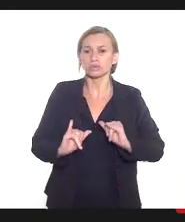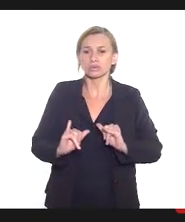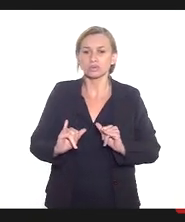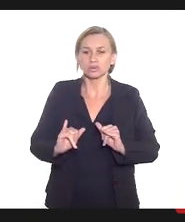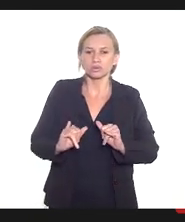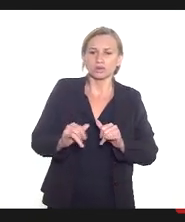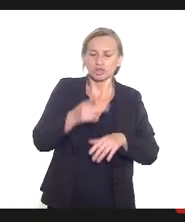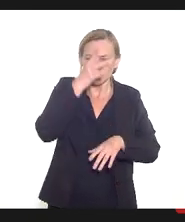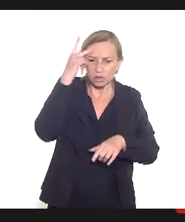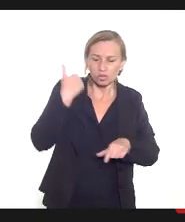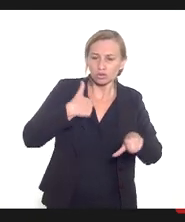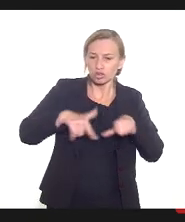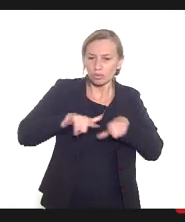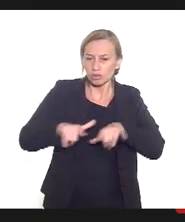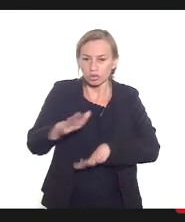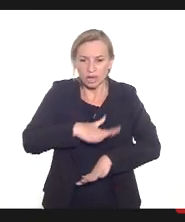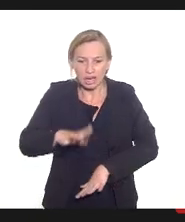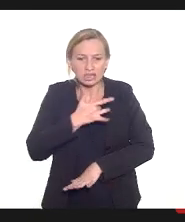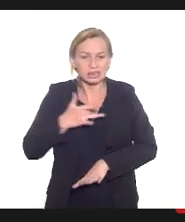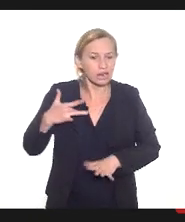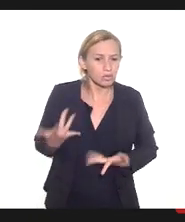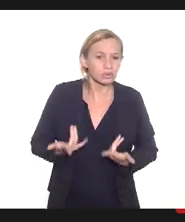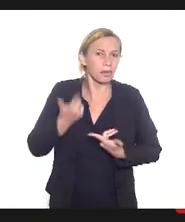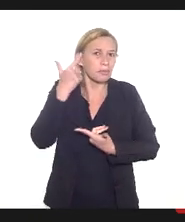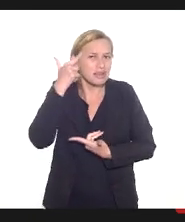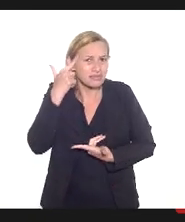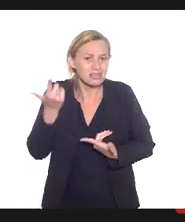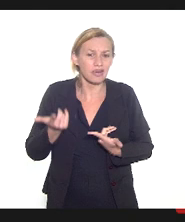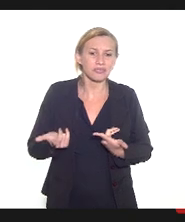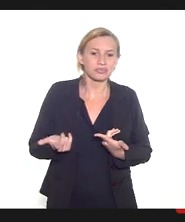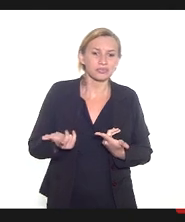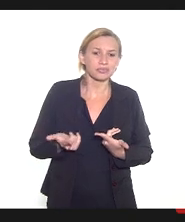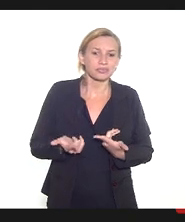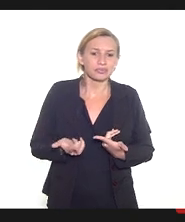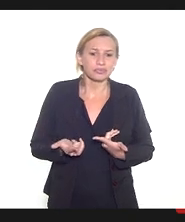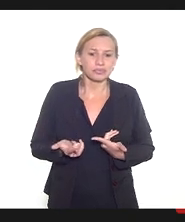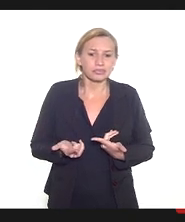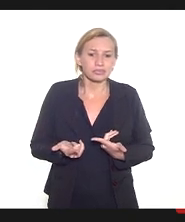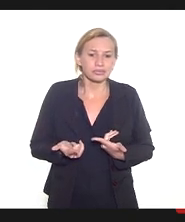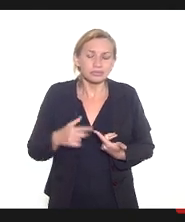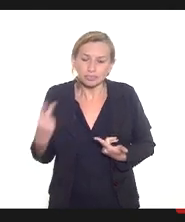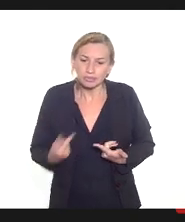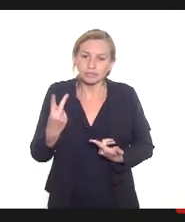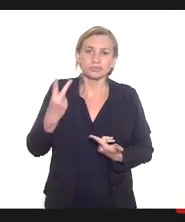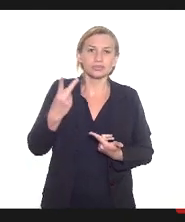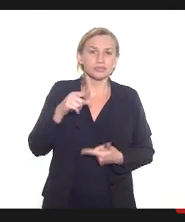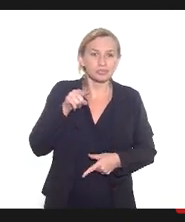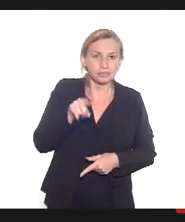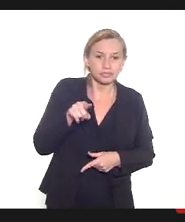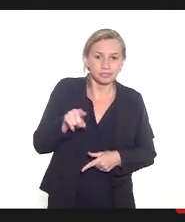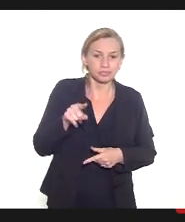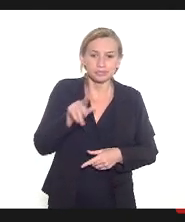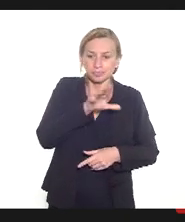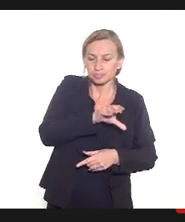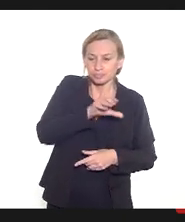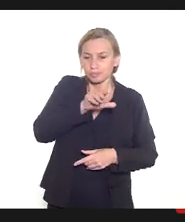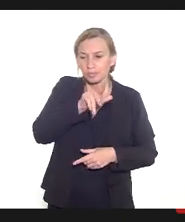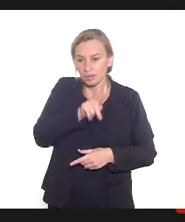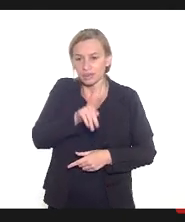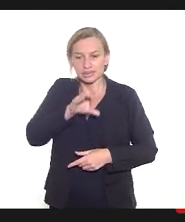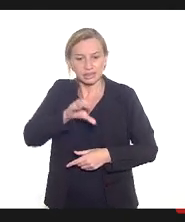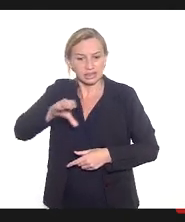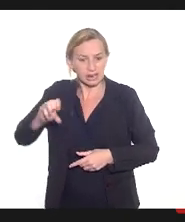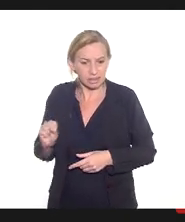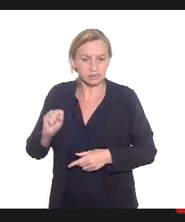trabalhadores de saúde tem que pensar em em em valorizar eles com PCCS que foi